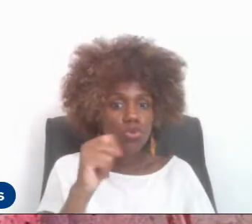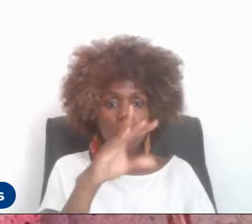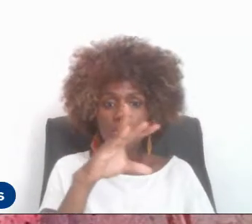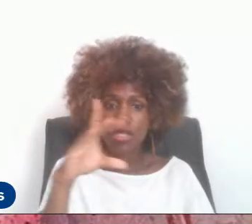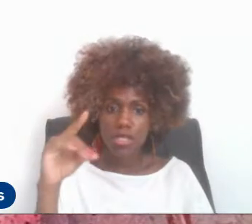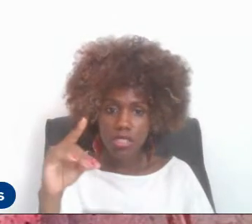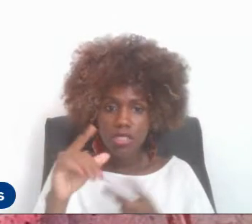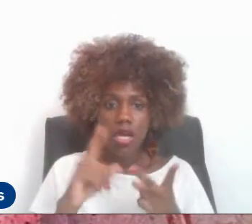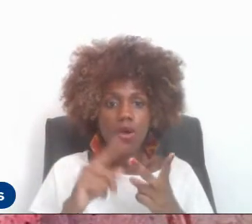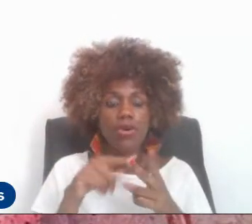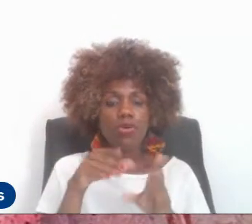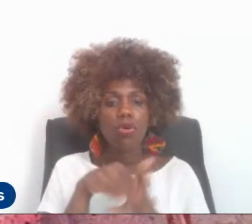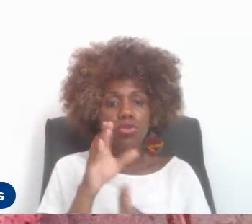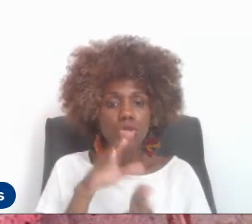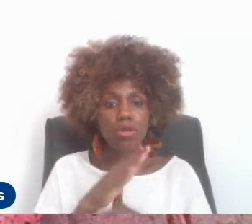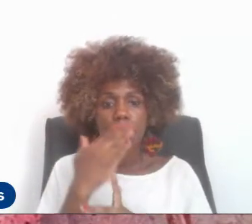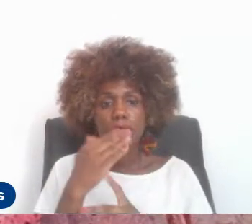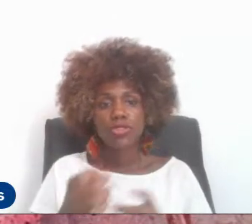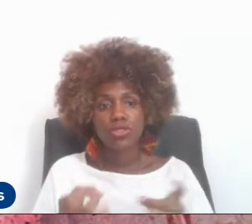exoneração,